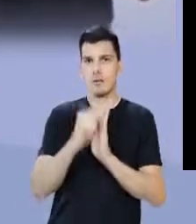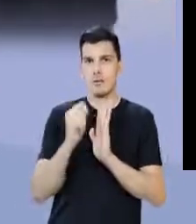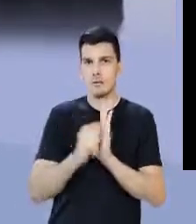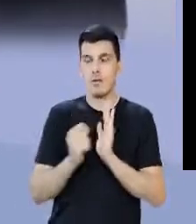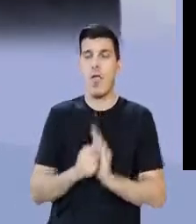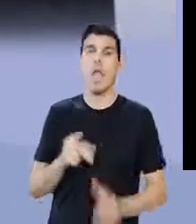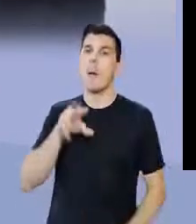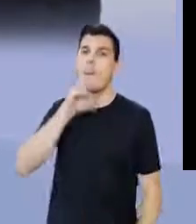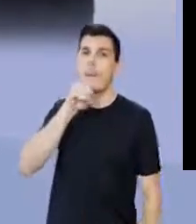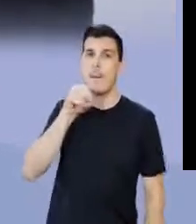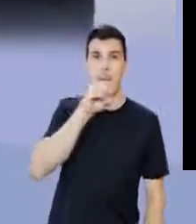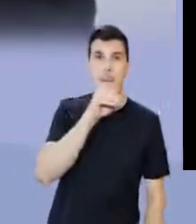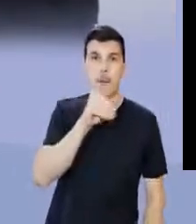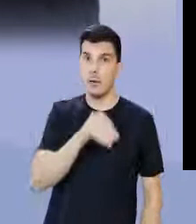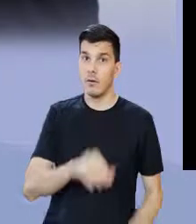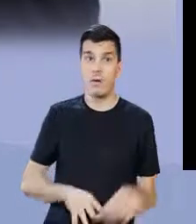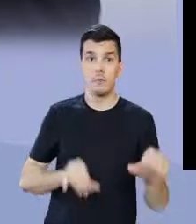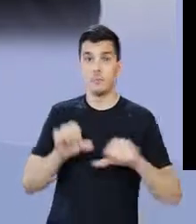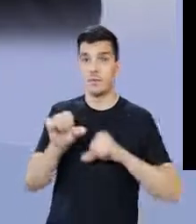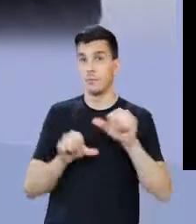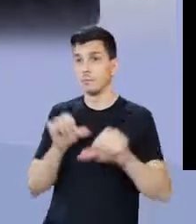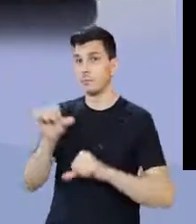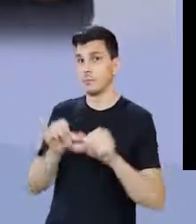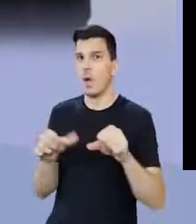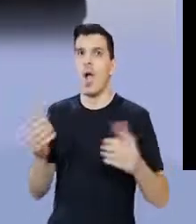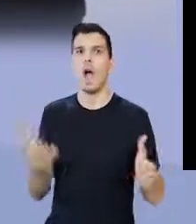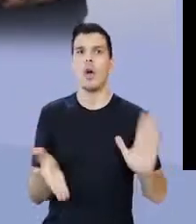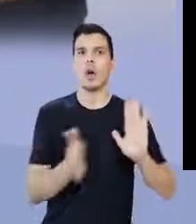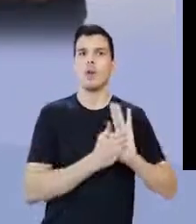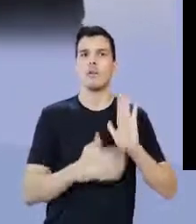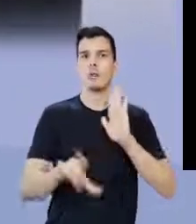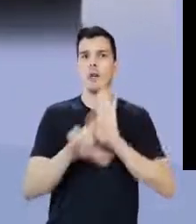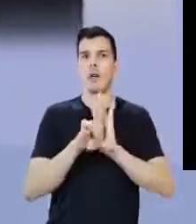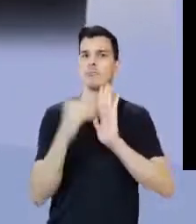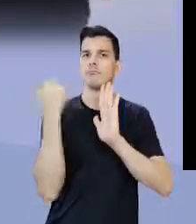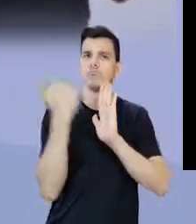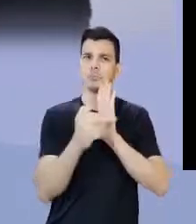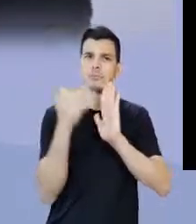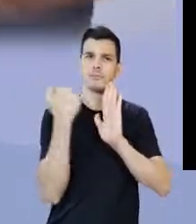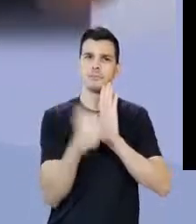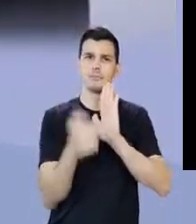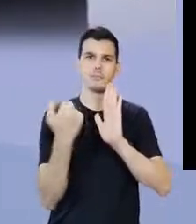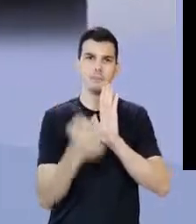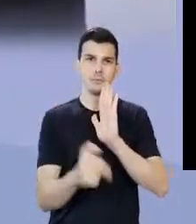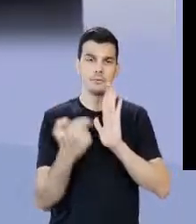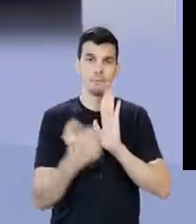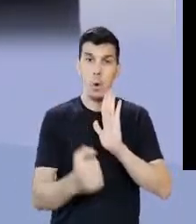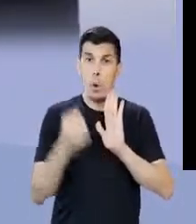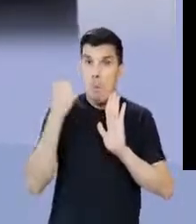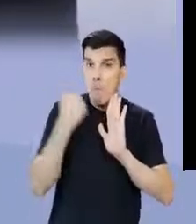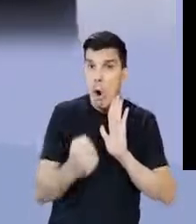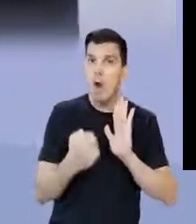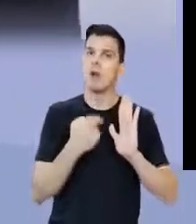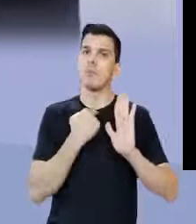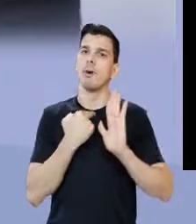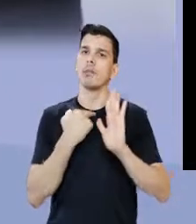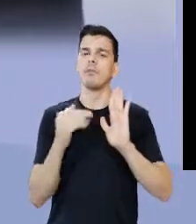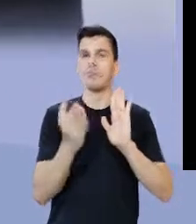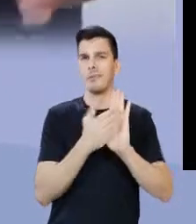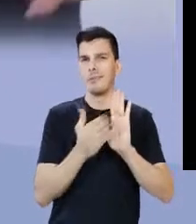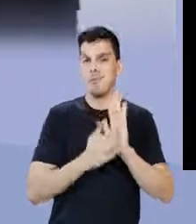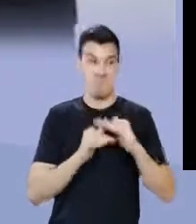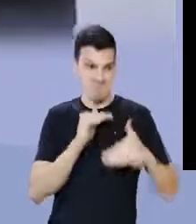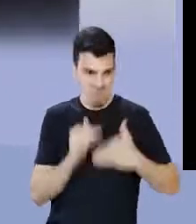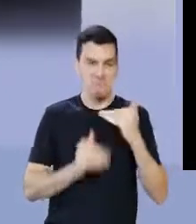lei escrita, a lei era oral. Ela mudava a todo momento. Agora não, a lei é escrita. Ali está dizendo o que eu posso e o que eu não